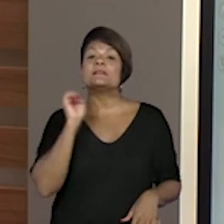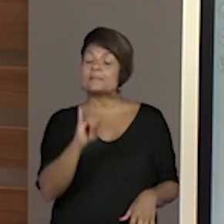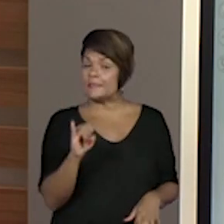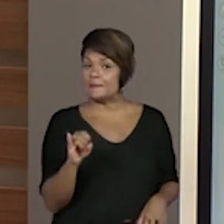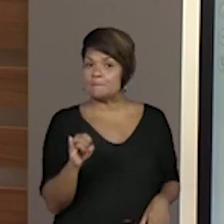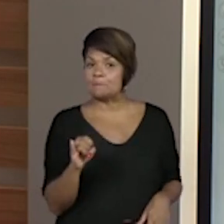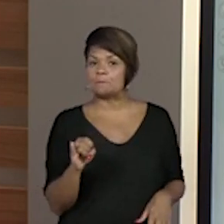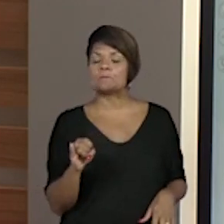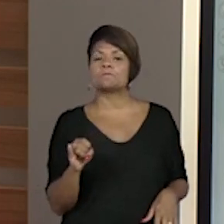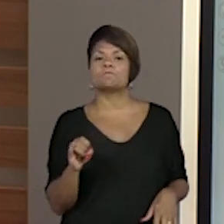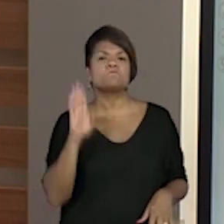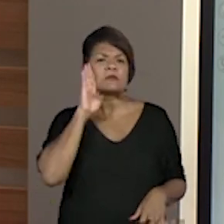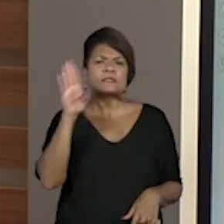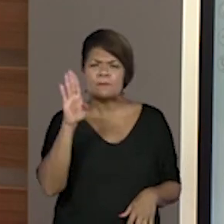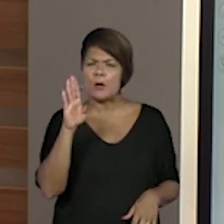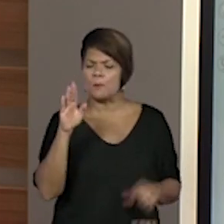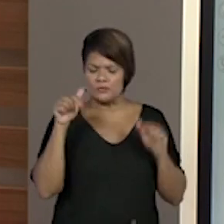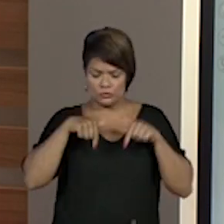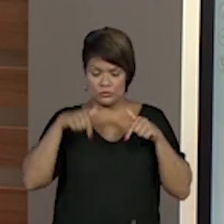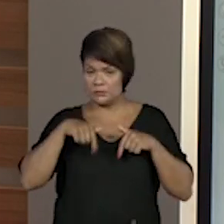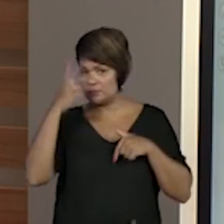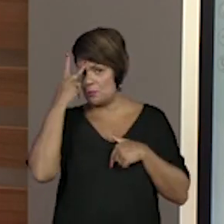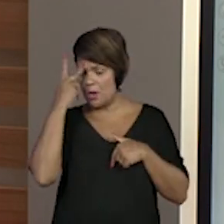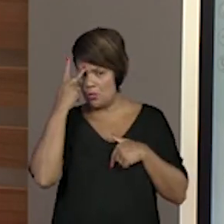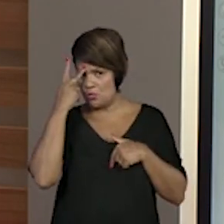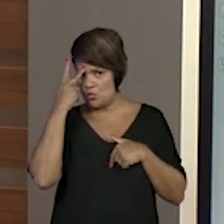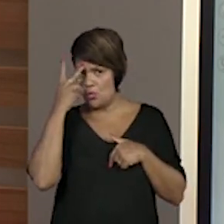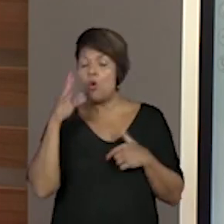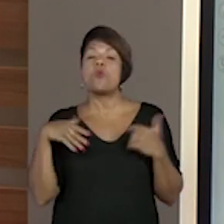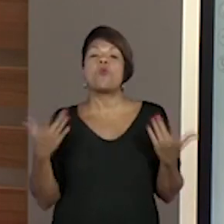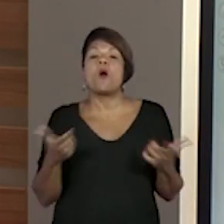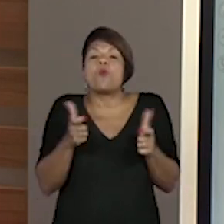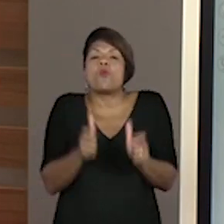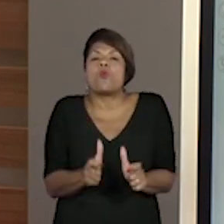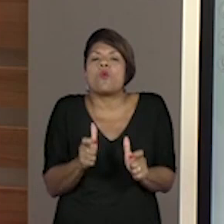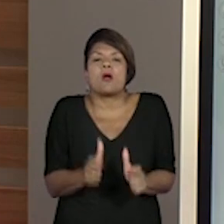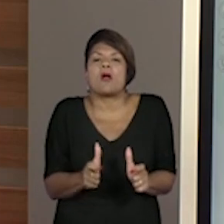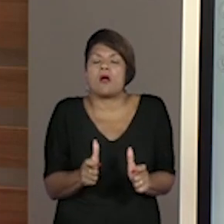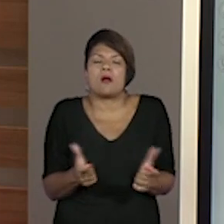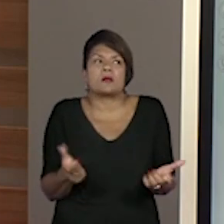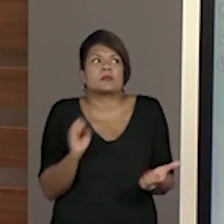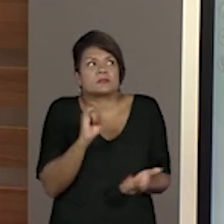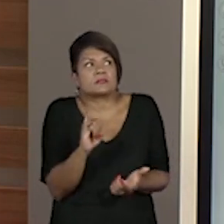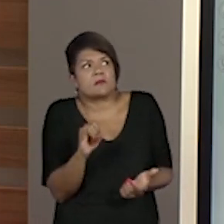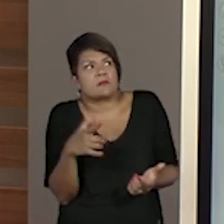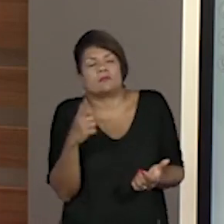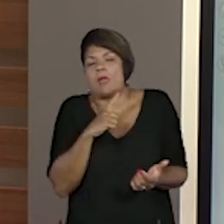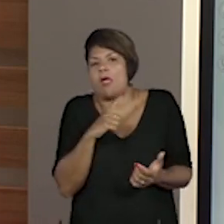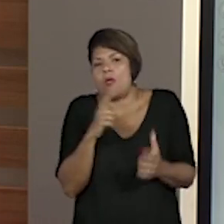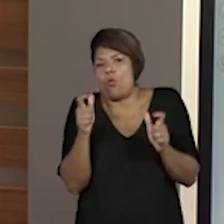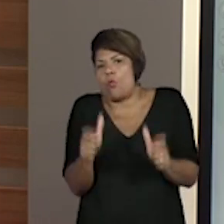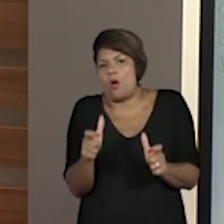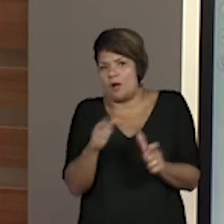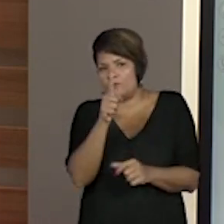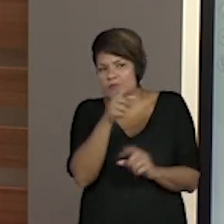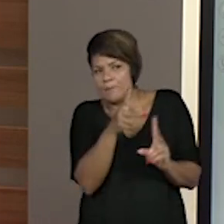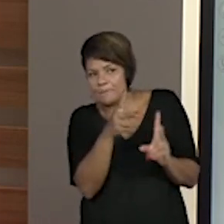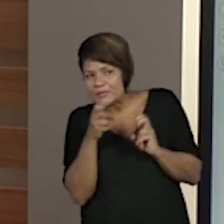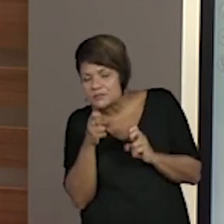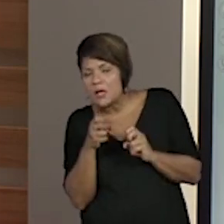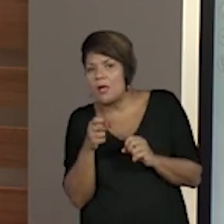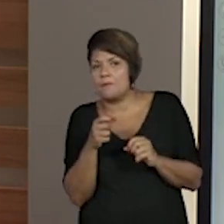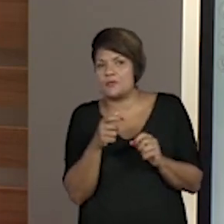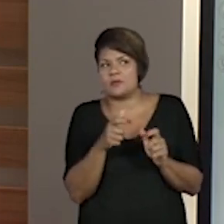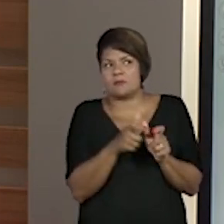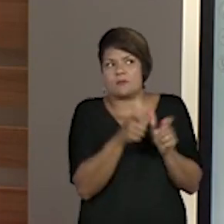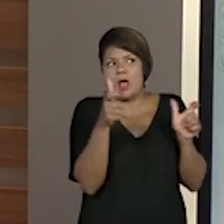principalmente aqui na cidade de São Paulo, qual é o lugar que tem, se tem algum lugar que você percebe uma característica maior